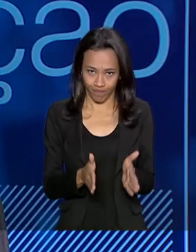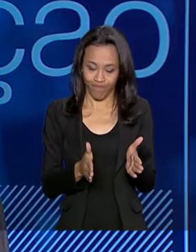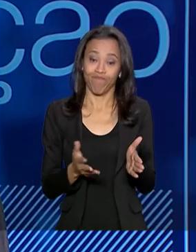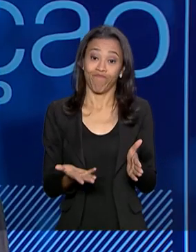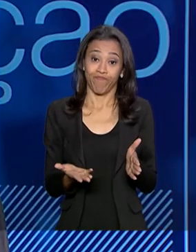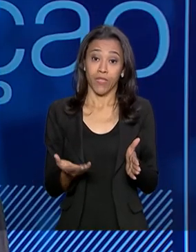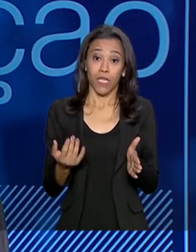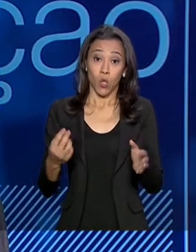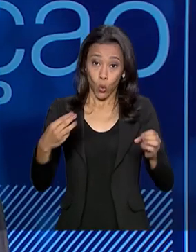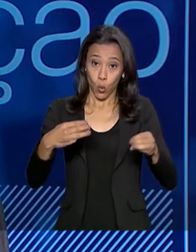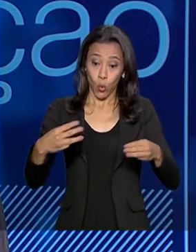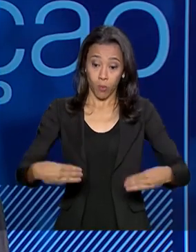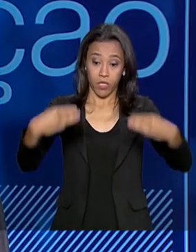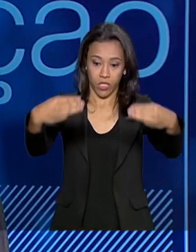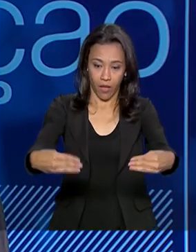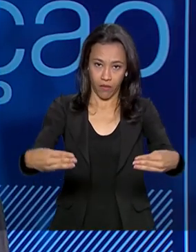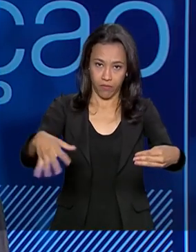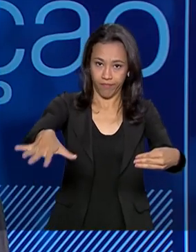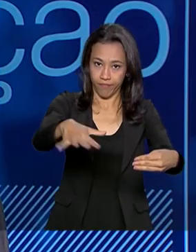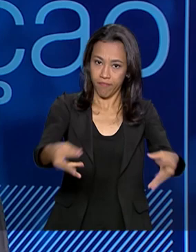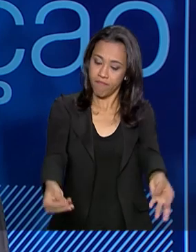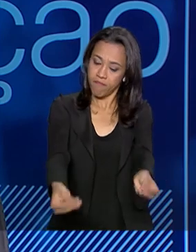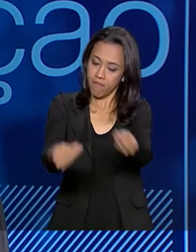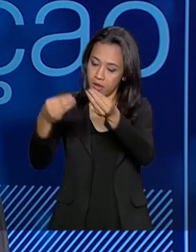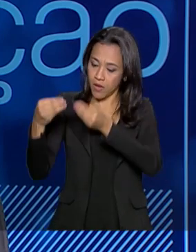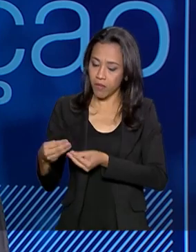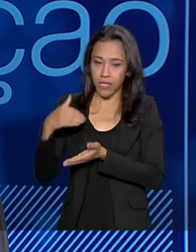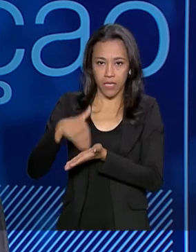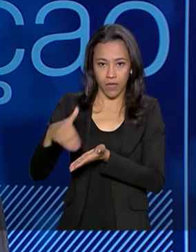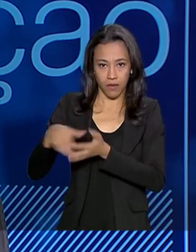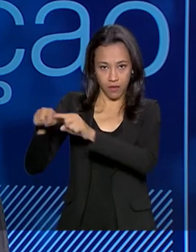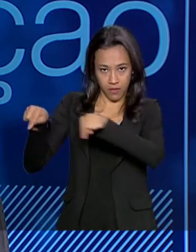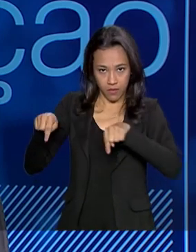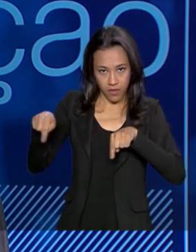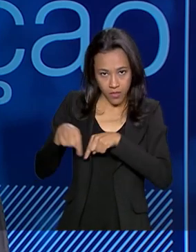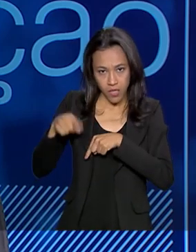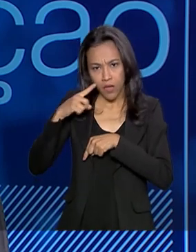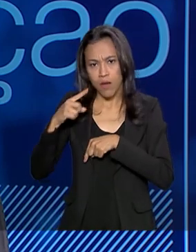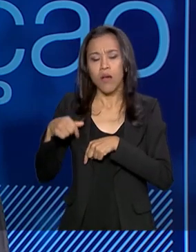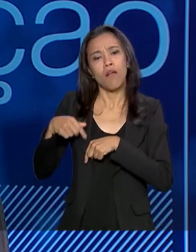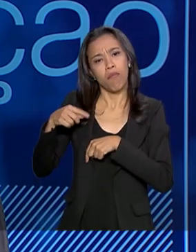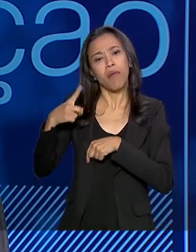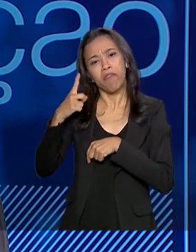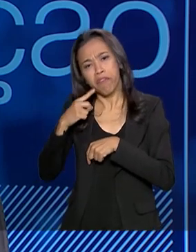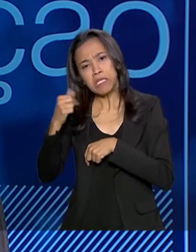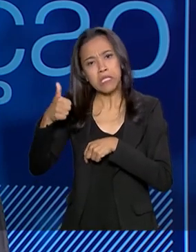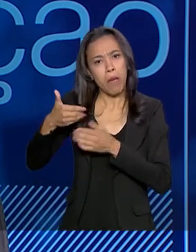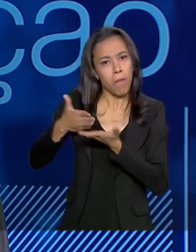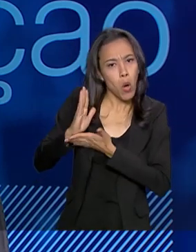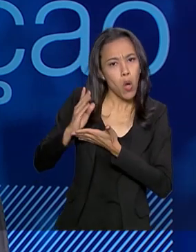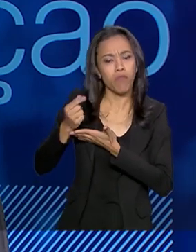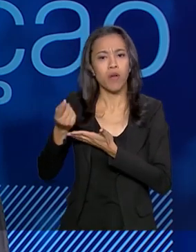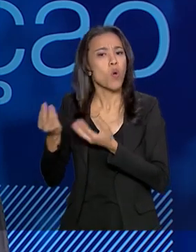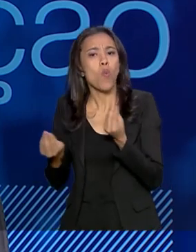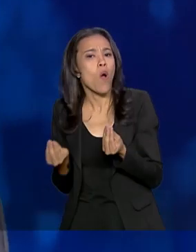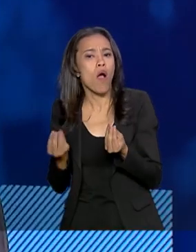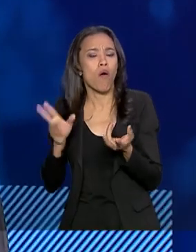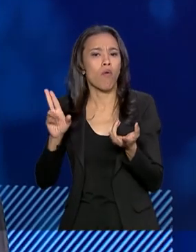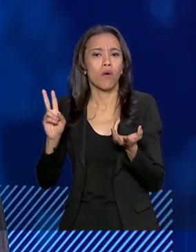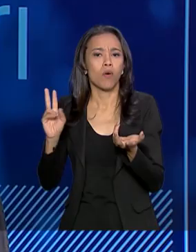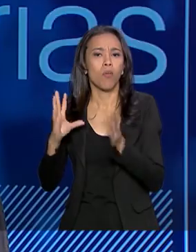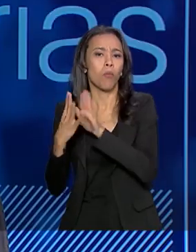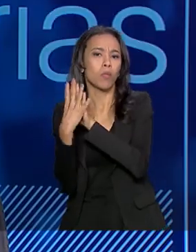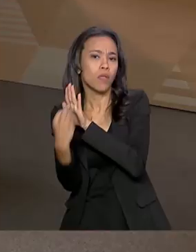manda para a Secretaria do PPI a sugestão de qualificação, fala qual que o empreendimento, qual que seria a